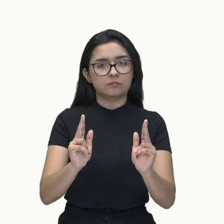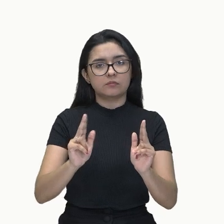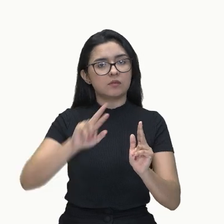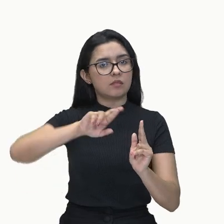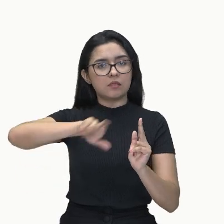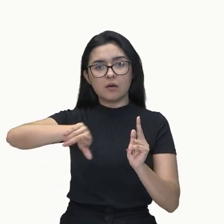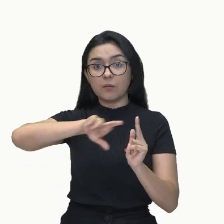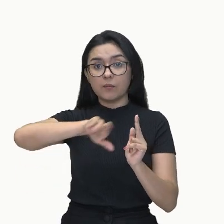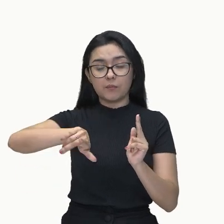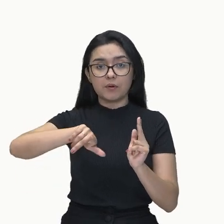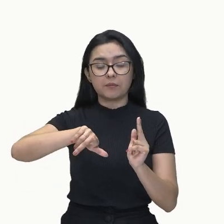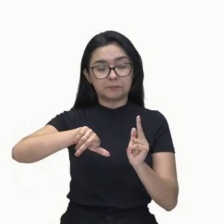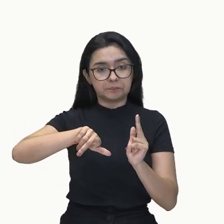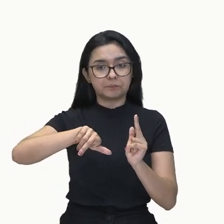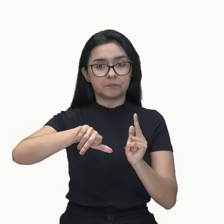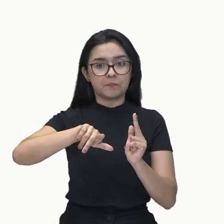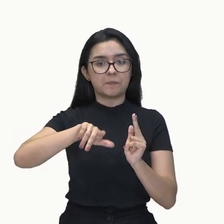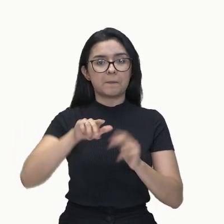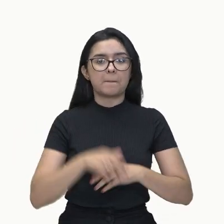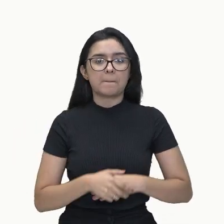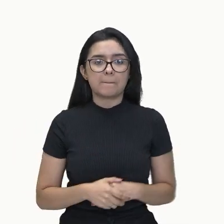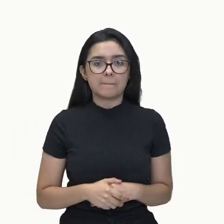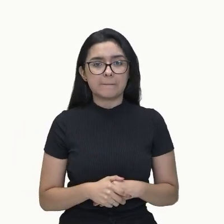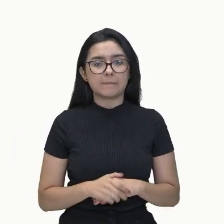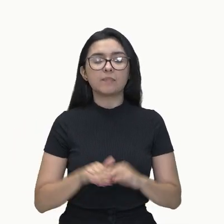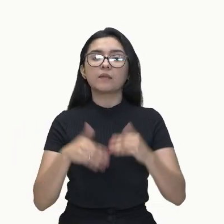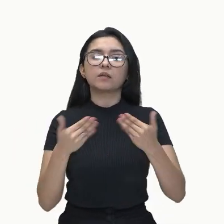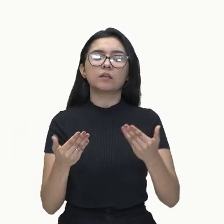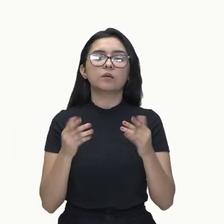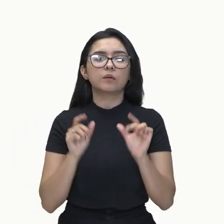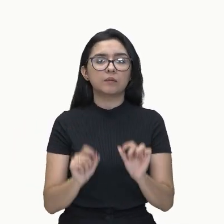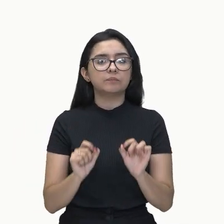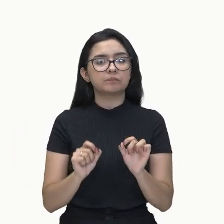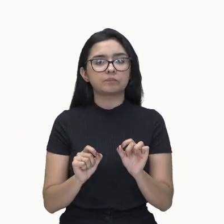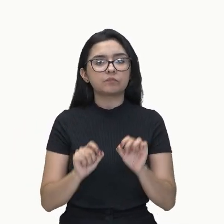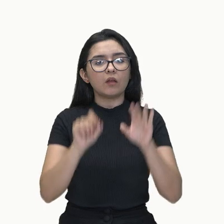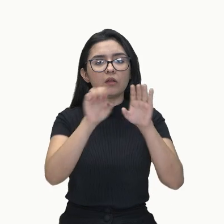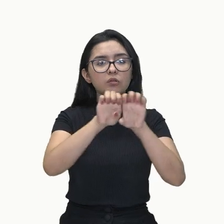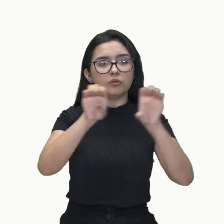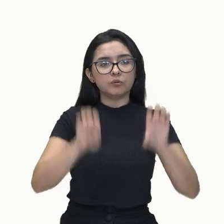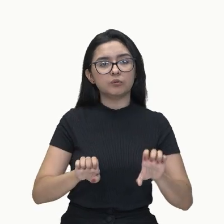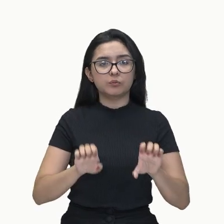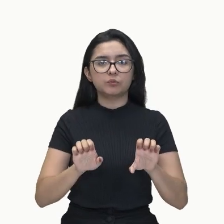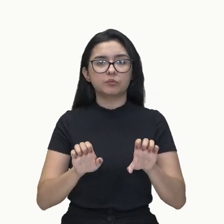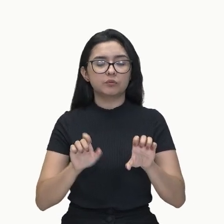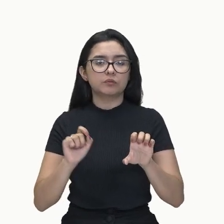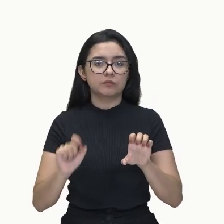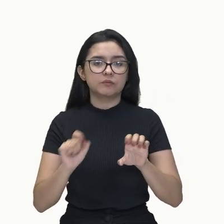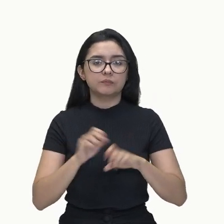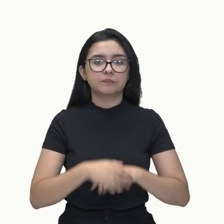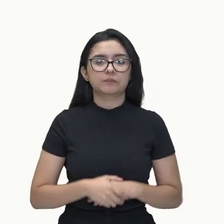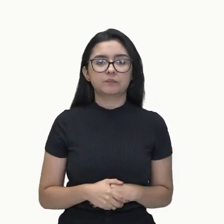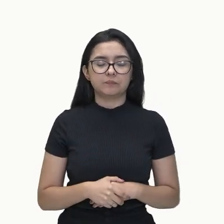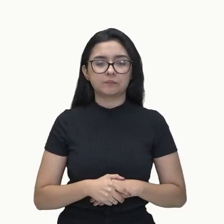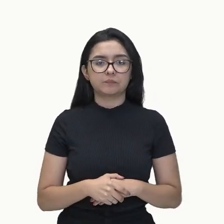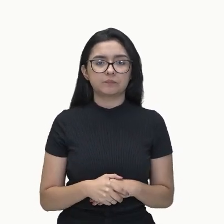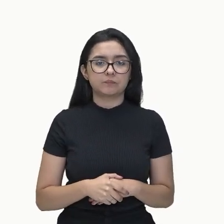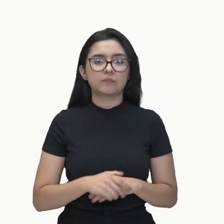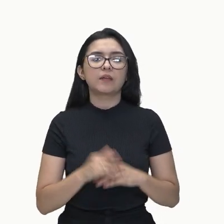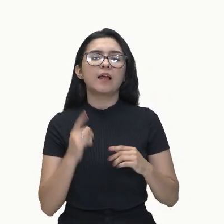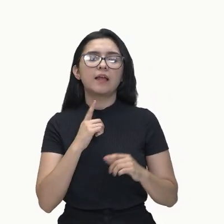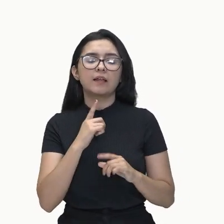apesar de elas serem responsáveis pelo